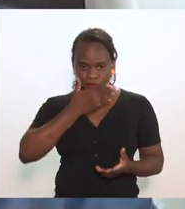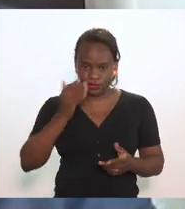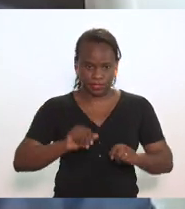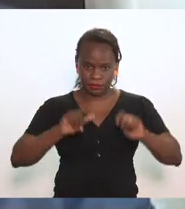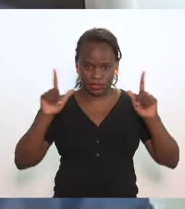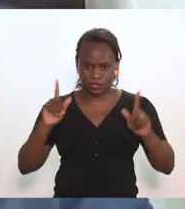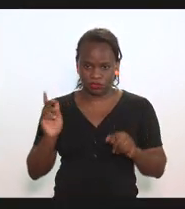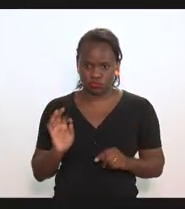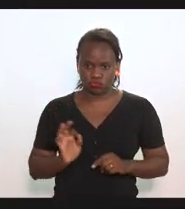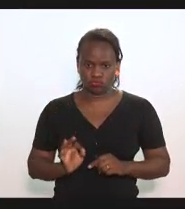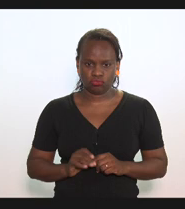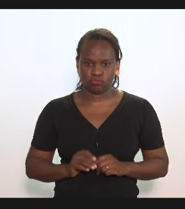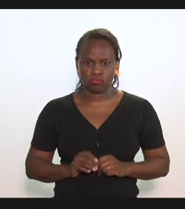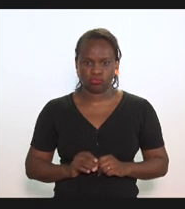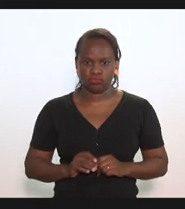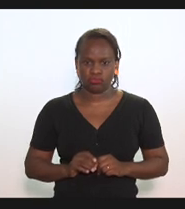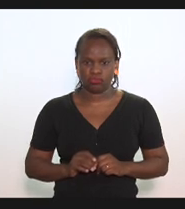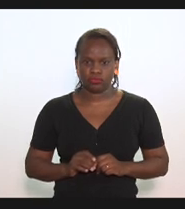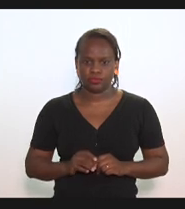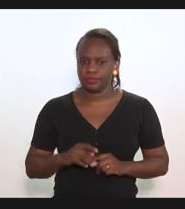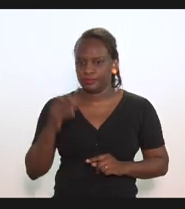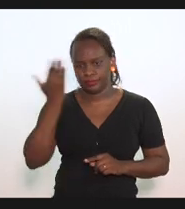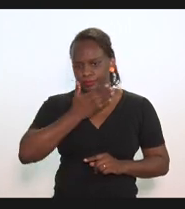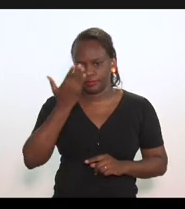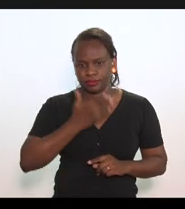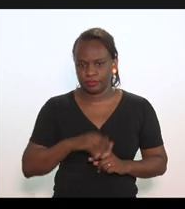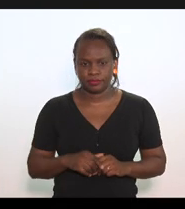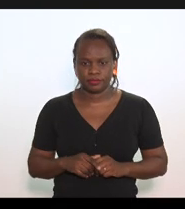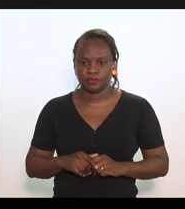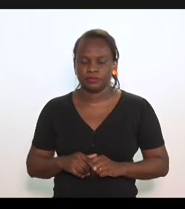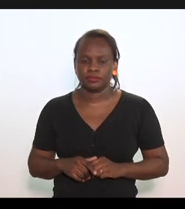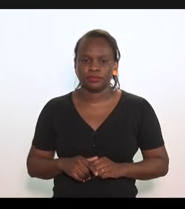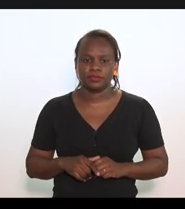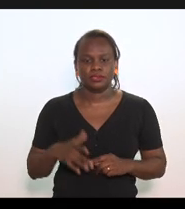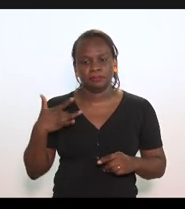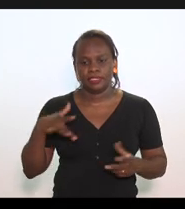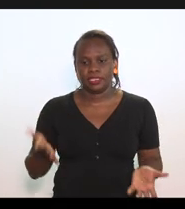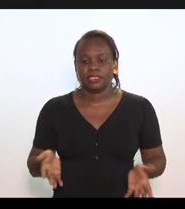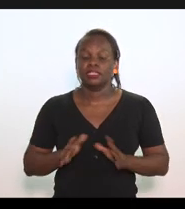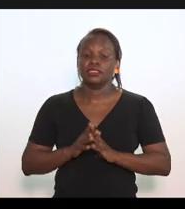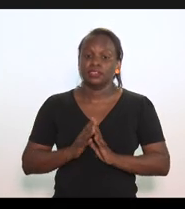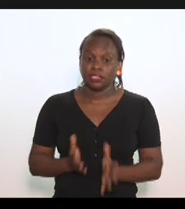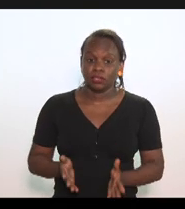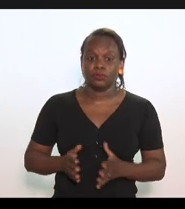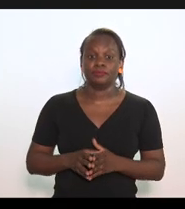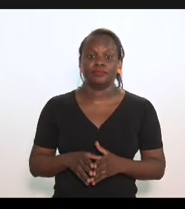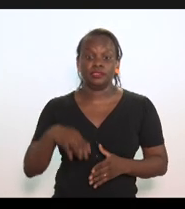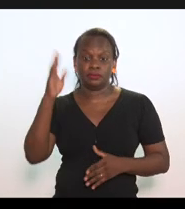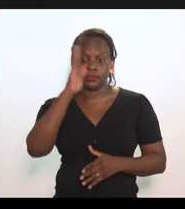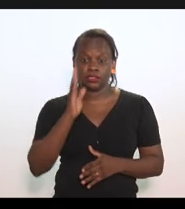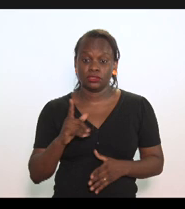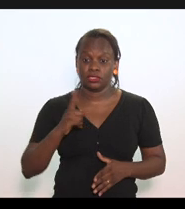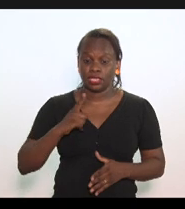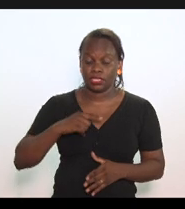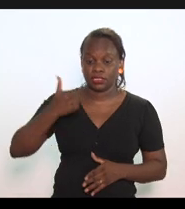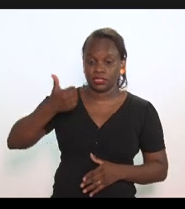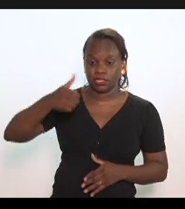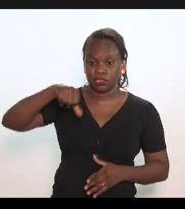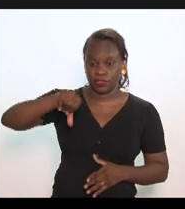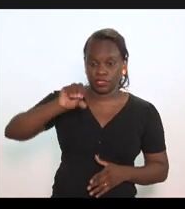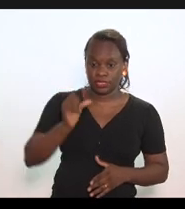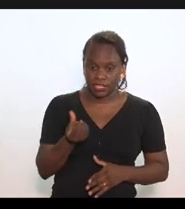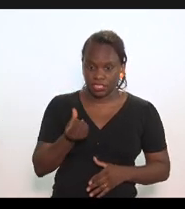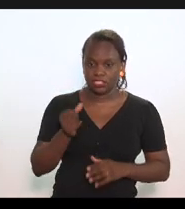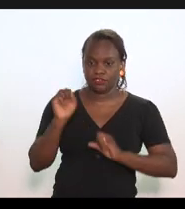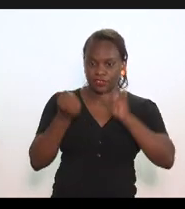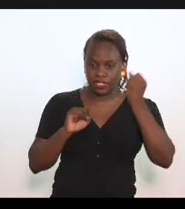apresentação, né? Ainda não, ainda não. Bom, muito bem, o Brasil possui 196 moinhos,